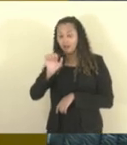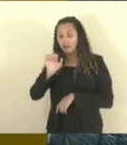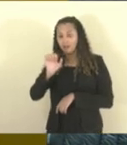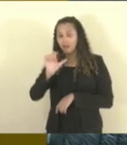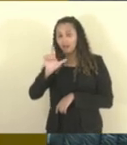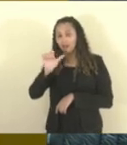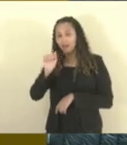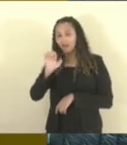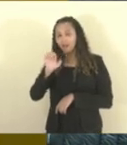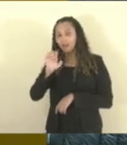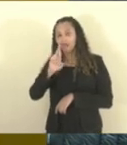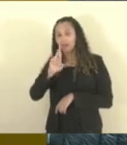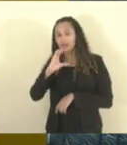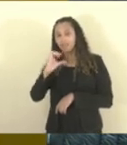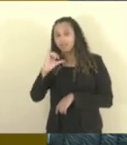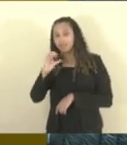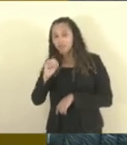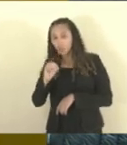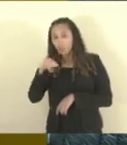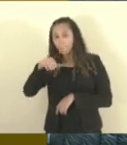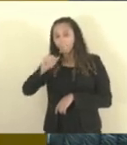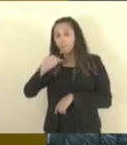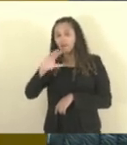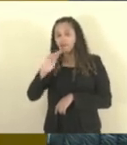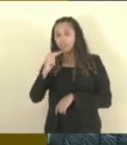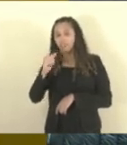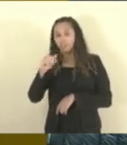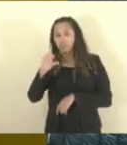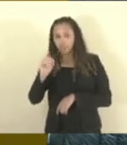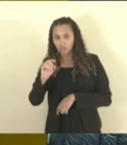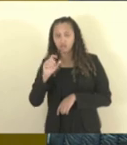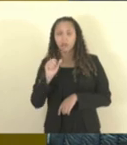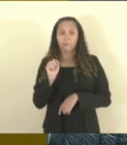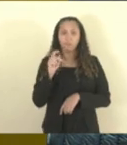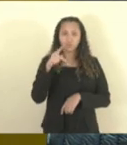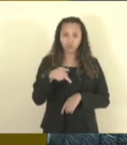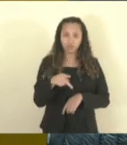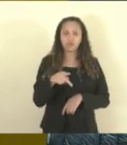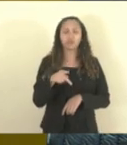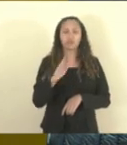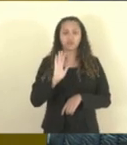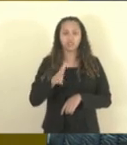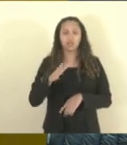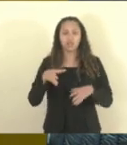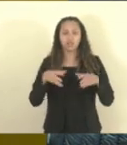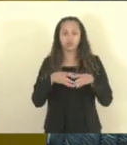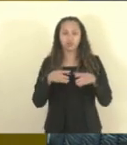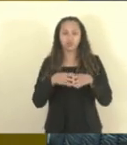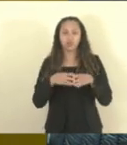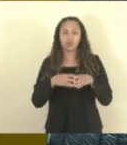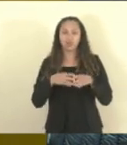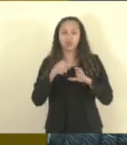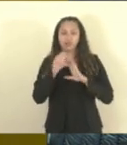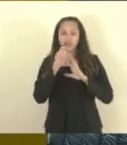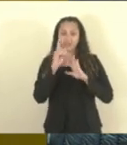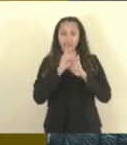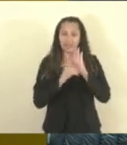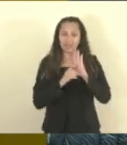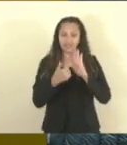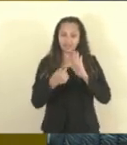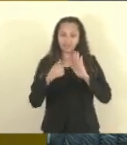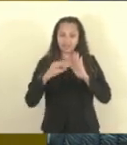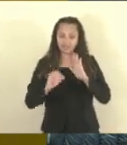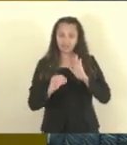maquinista aposentado da turma que entrou na década de 70. Ele era muito conhecido entre